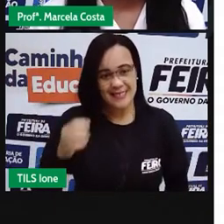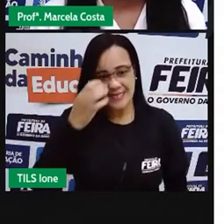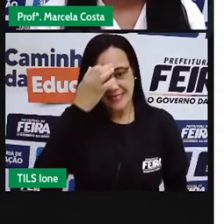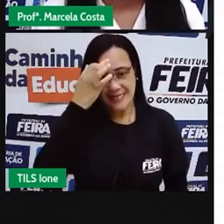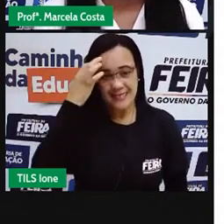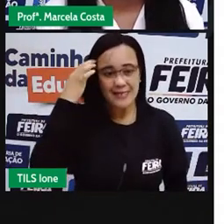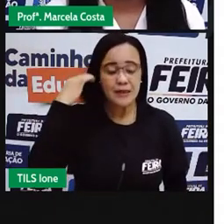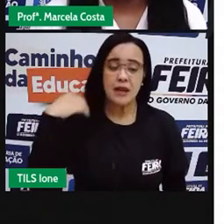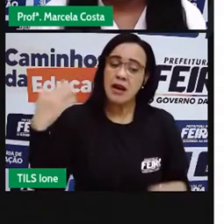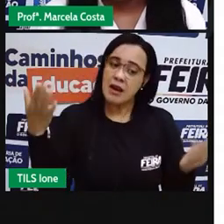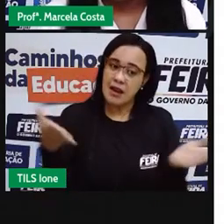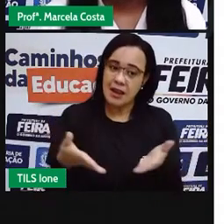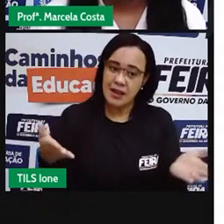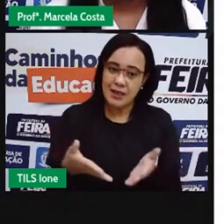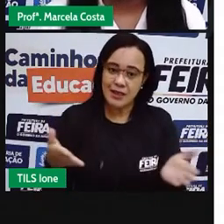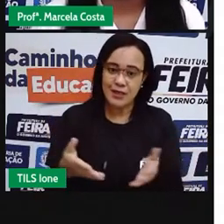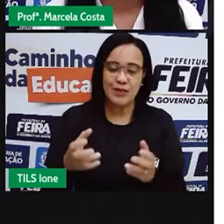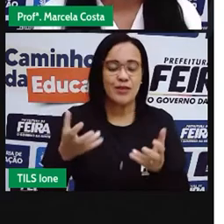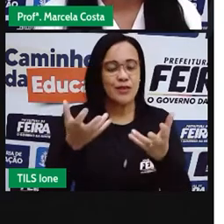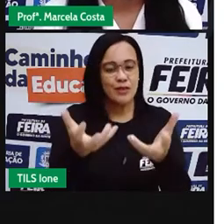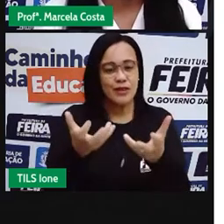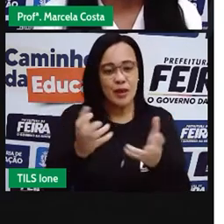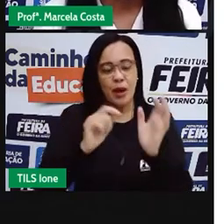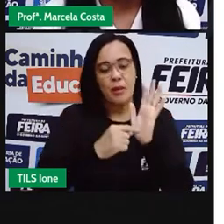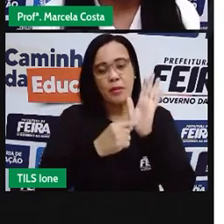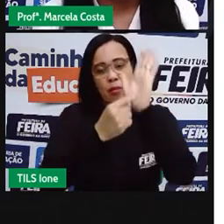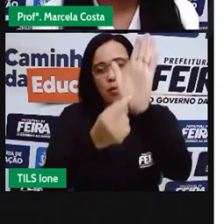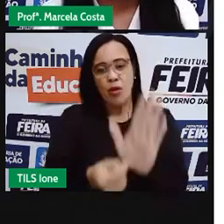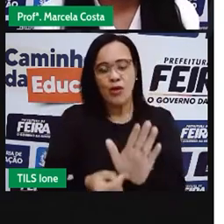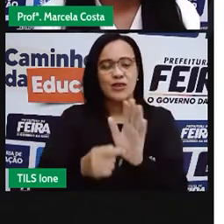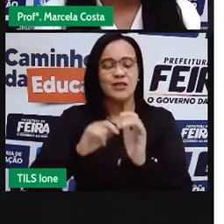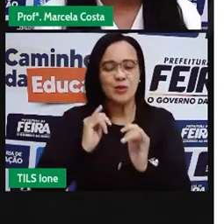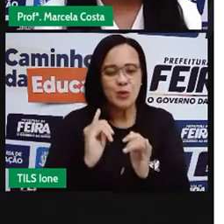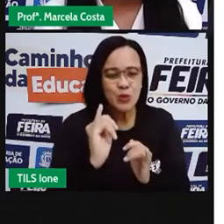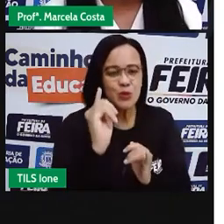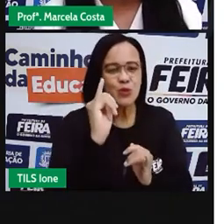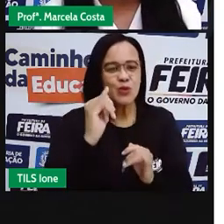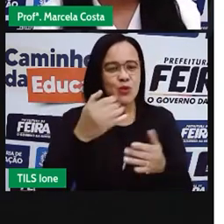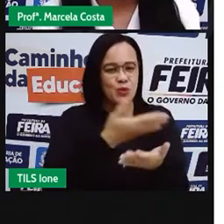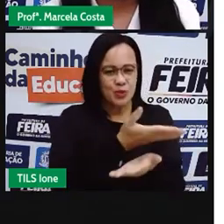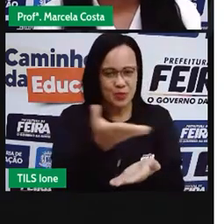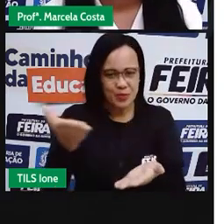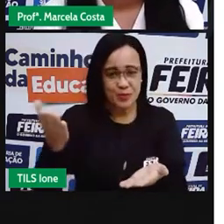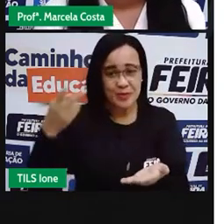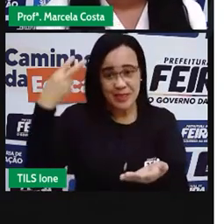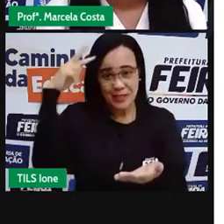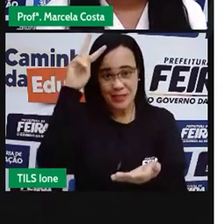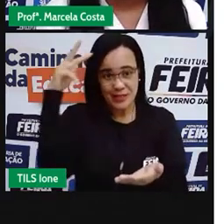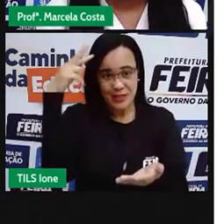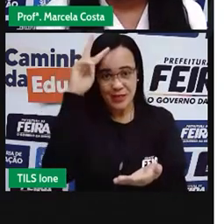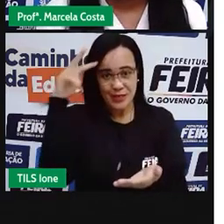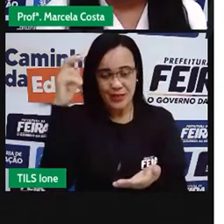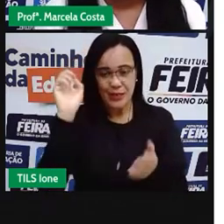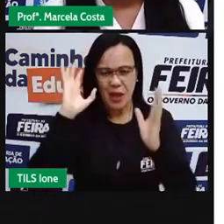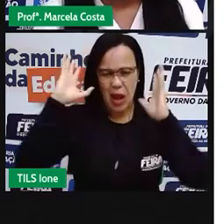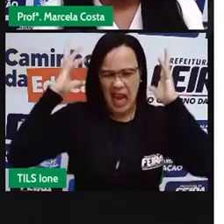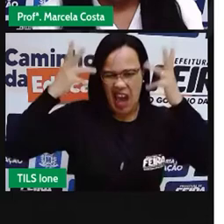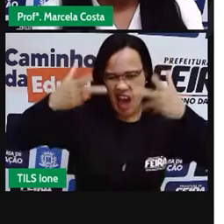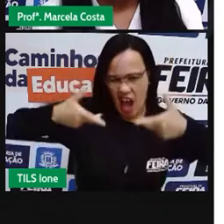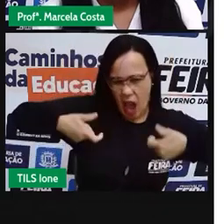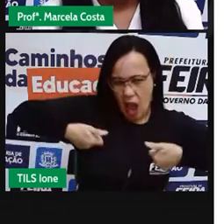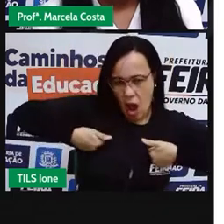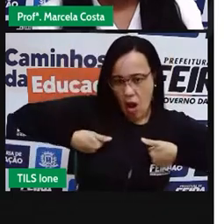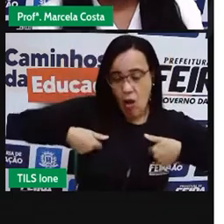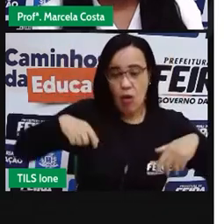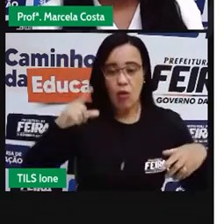Agora, eu quero mostrar para vocês uma fábula. É a história do leão e o